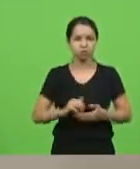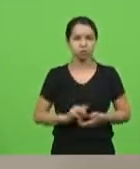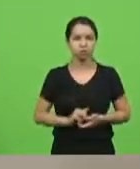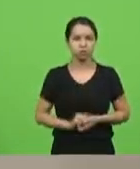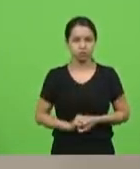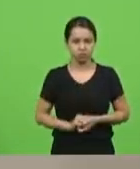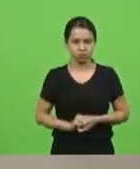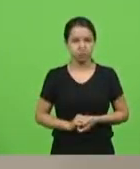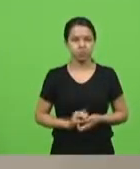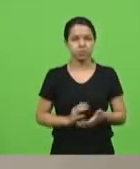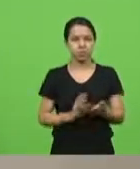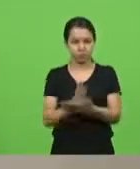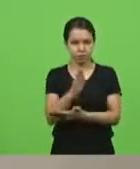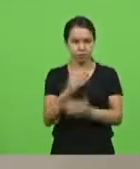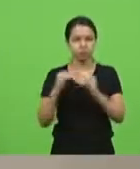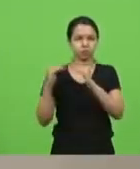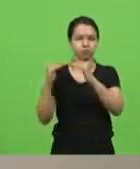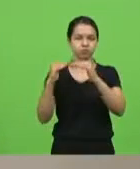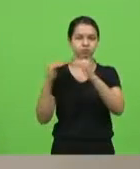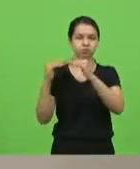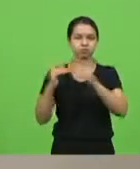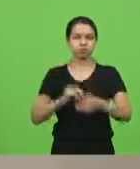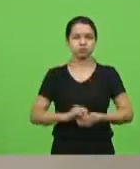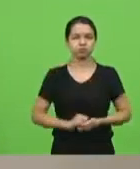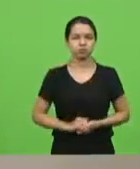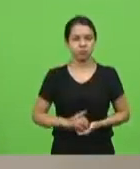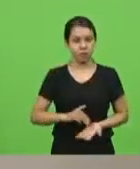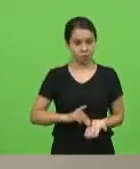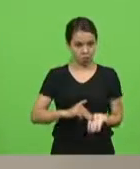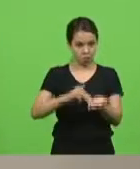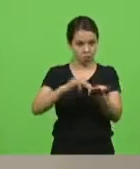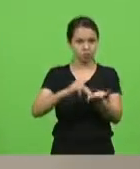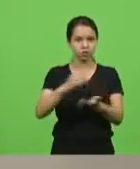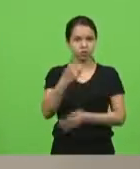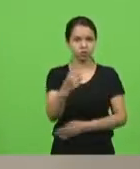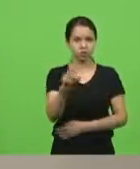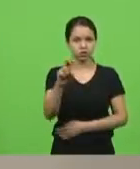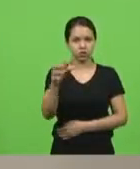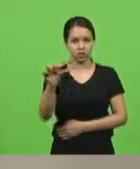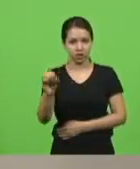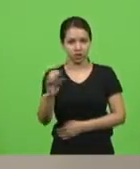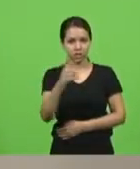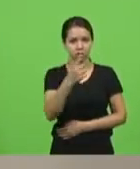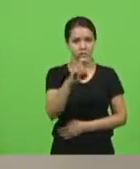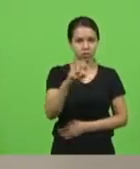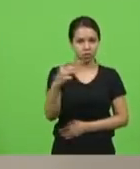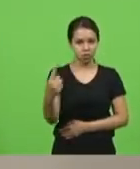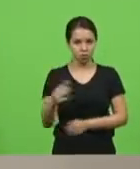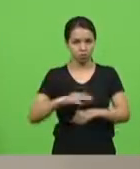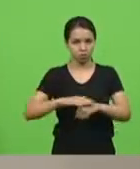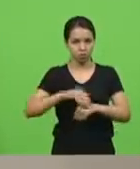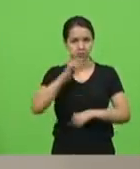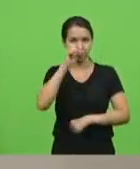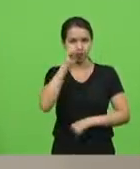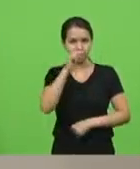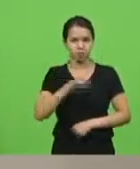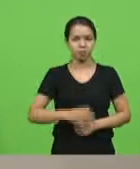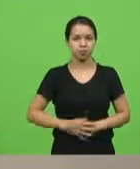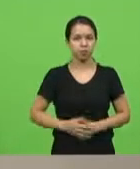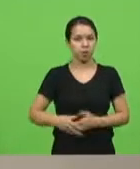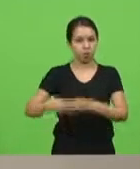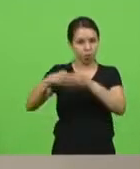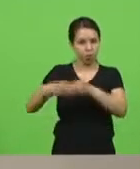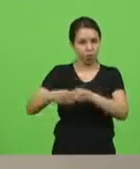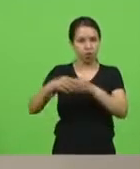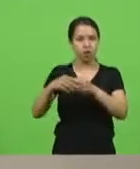se encontra, aprovado por unanimidade. Moções, moção 150 e 151, autor deputado João Amin, cumprimentando aos